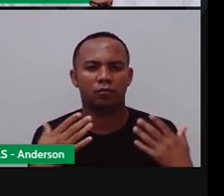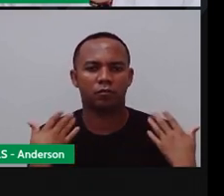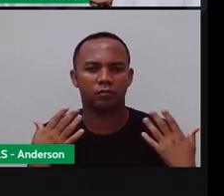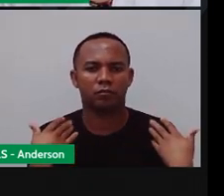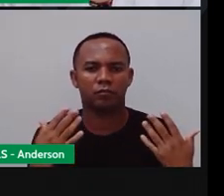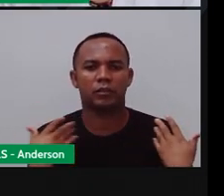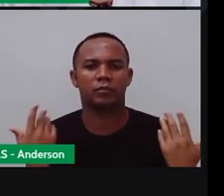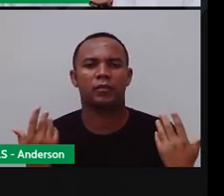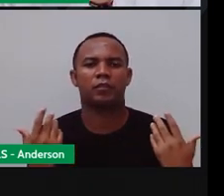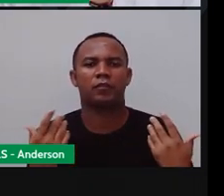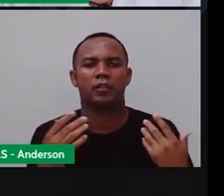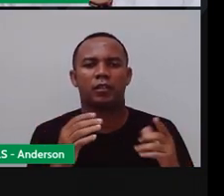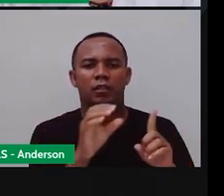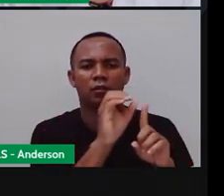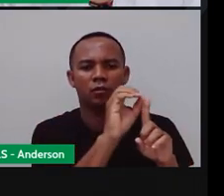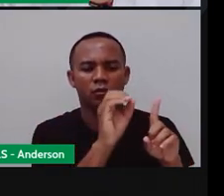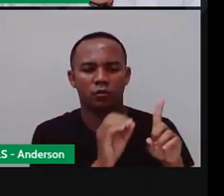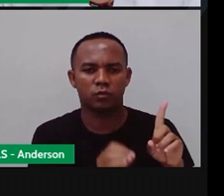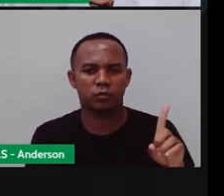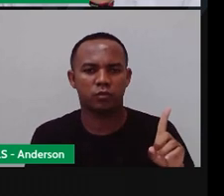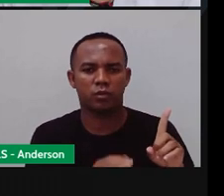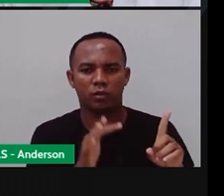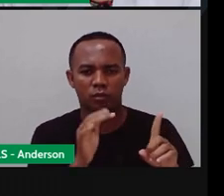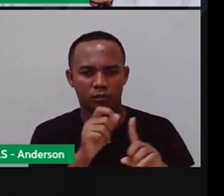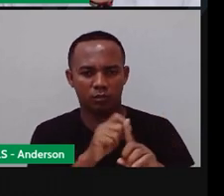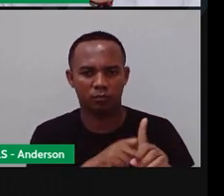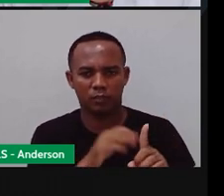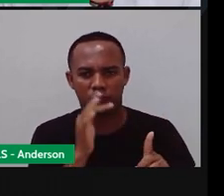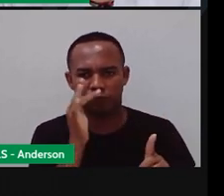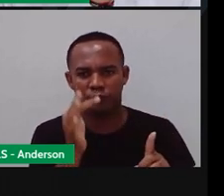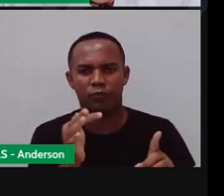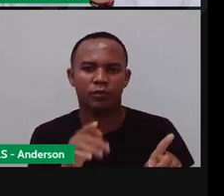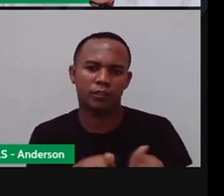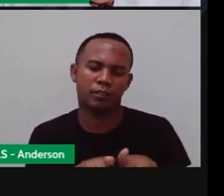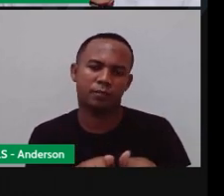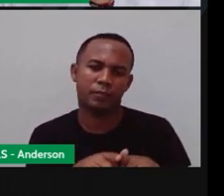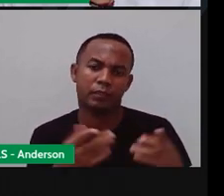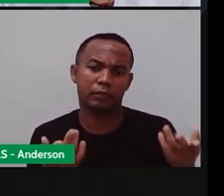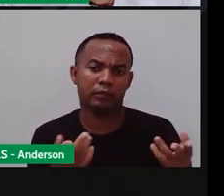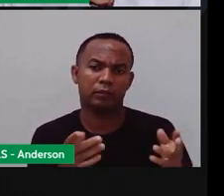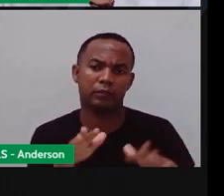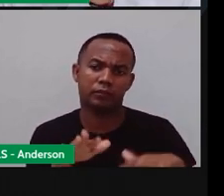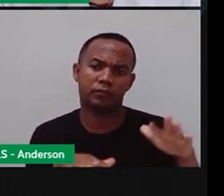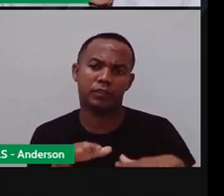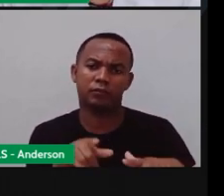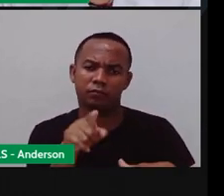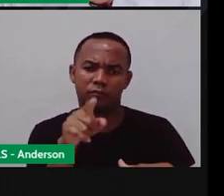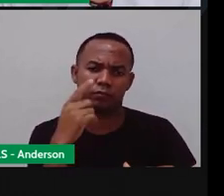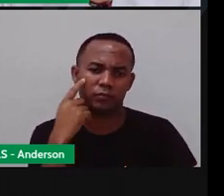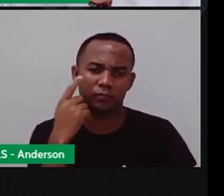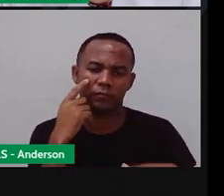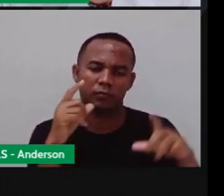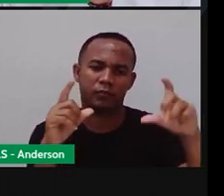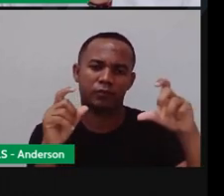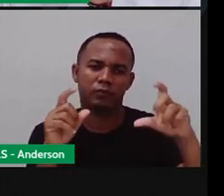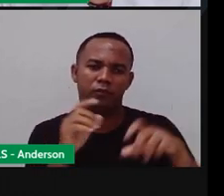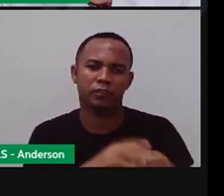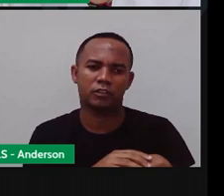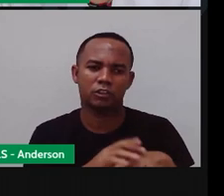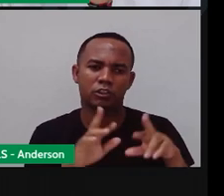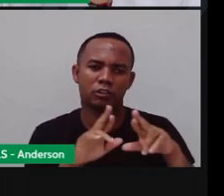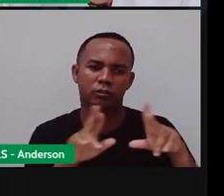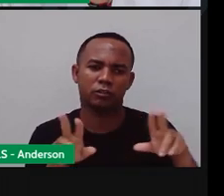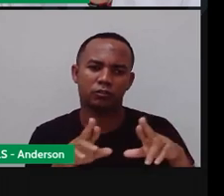verão e o outono isso no hemisfério norte No hemisfério sul na verdade que é o nosso as datas são